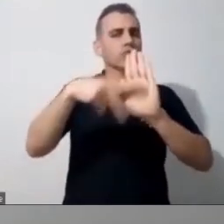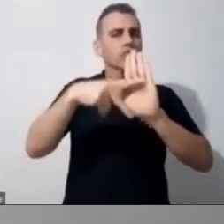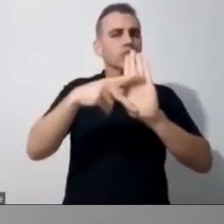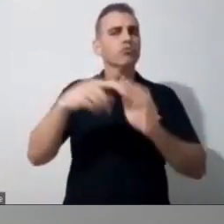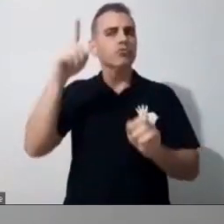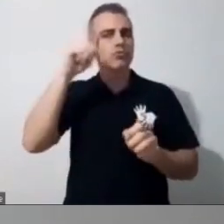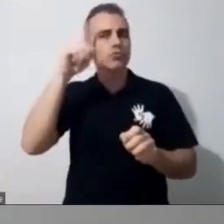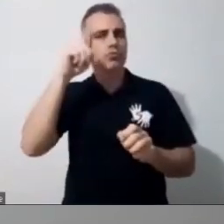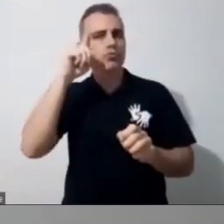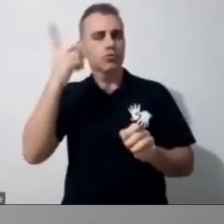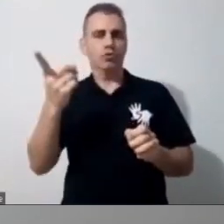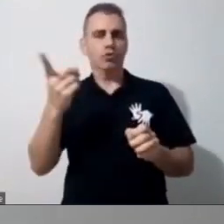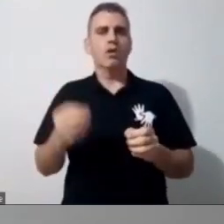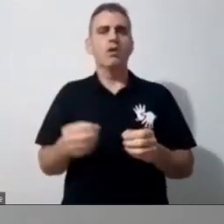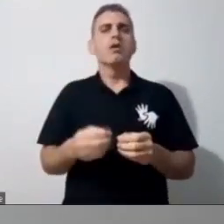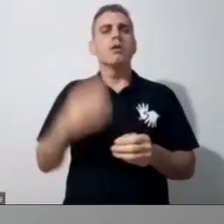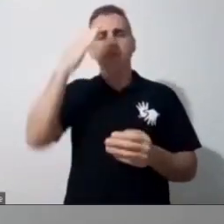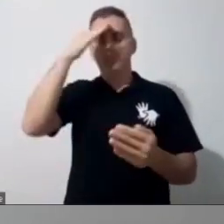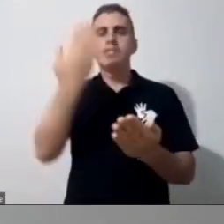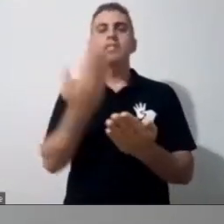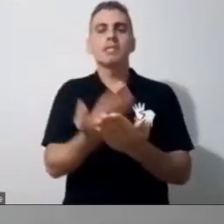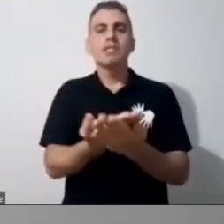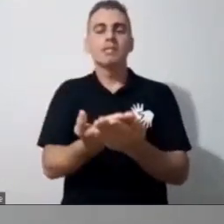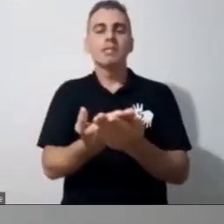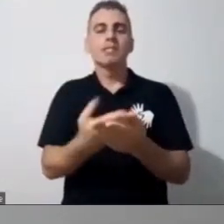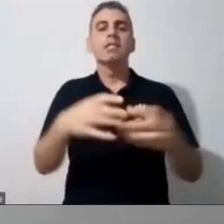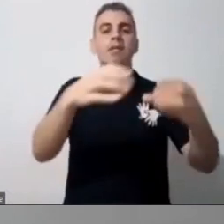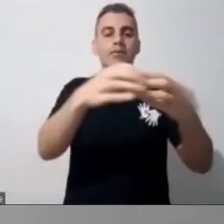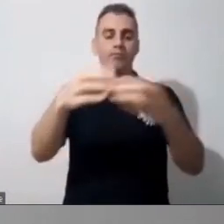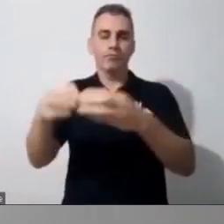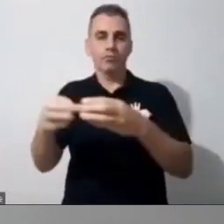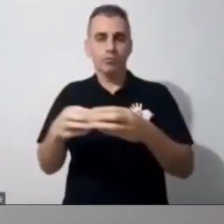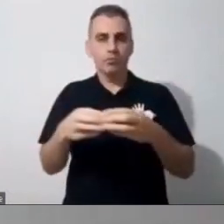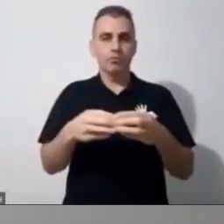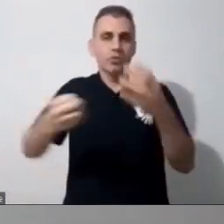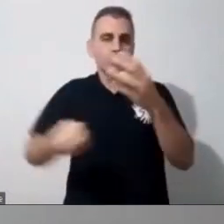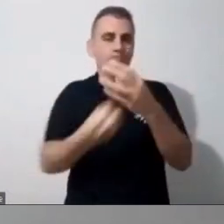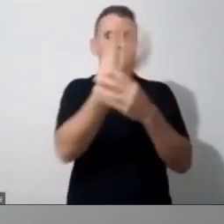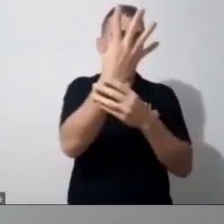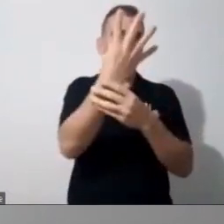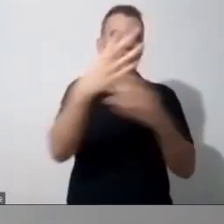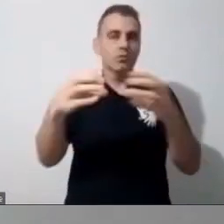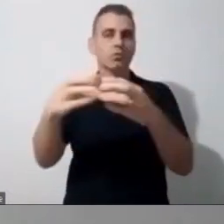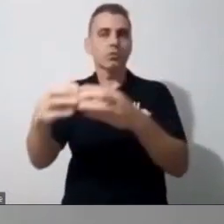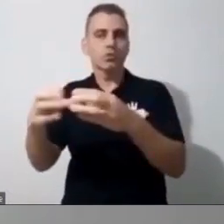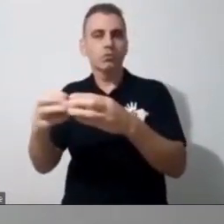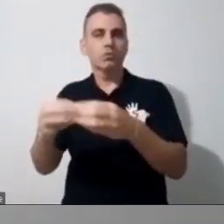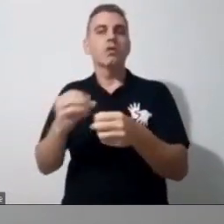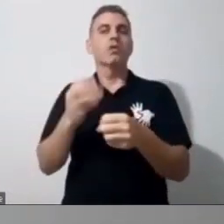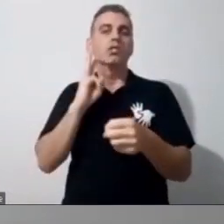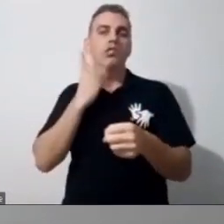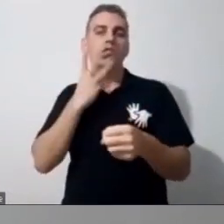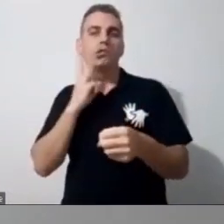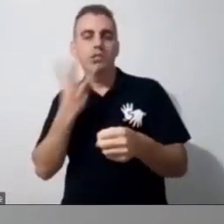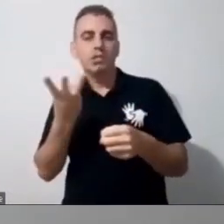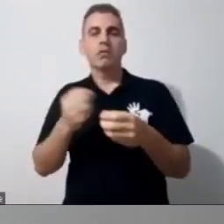maioria, nós criamos grupos, né, grupos na escola pra poder ter essa comunicação